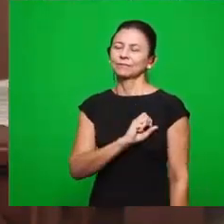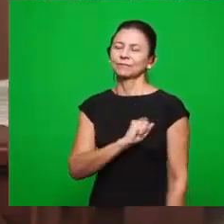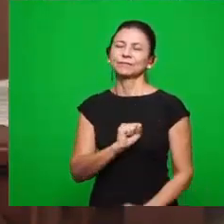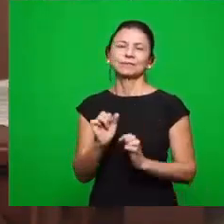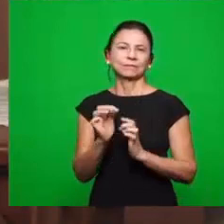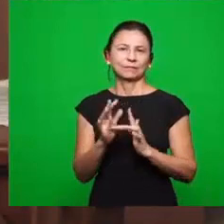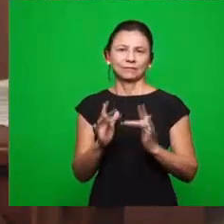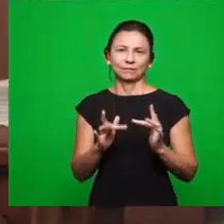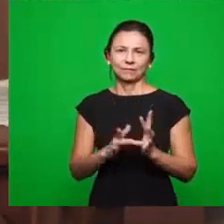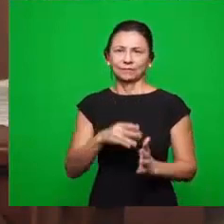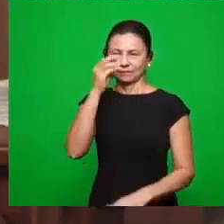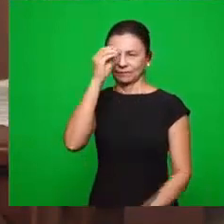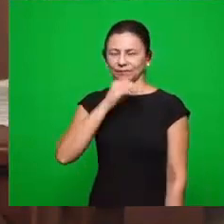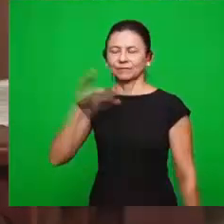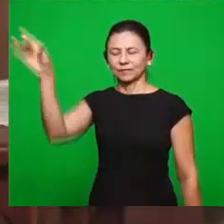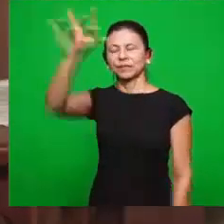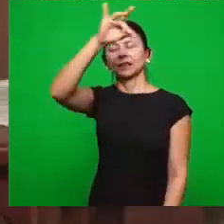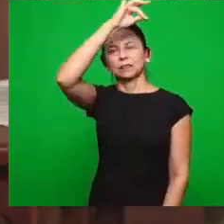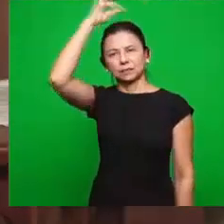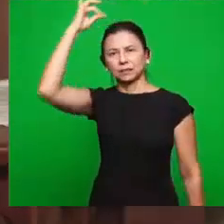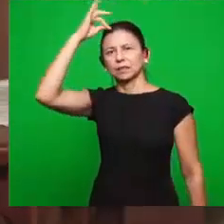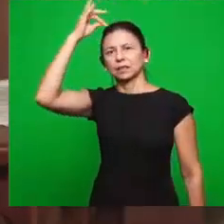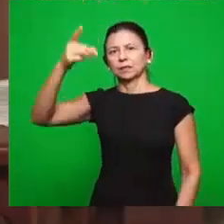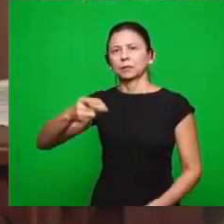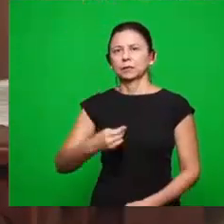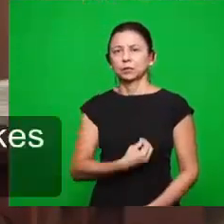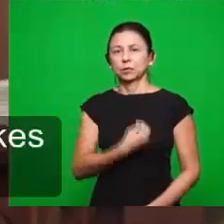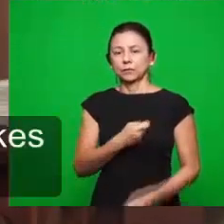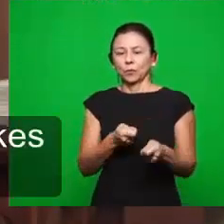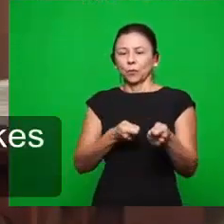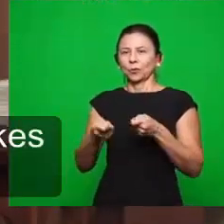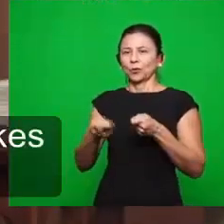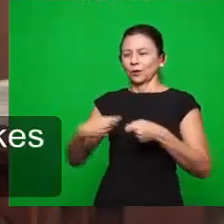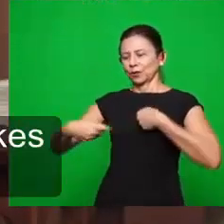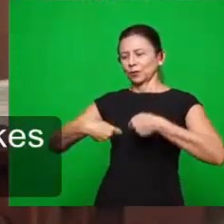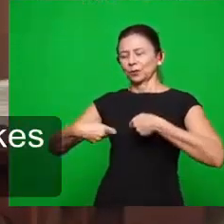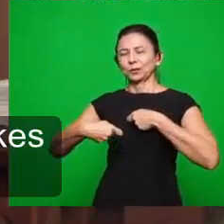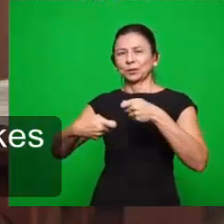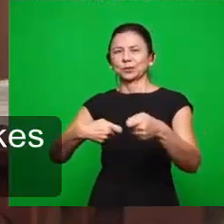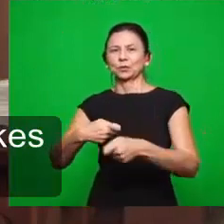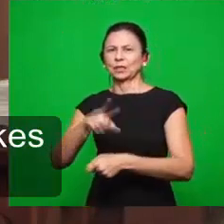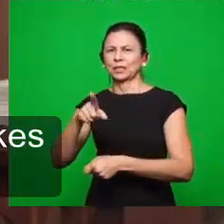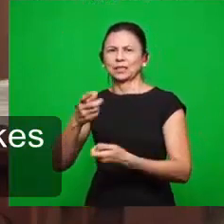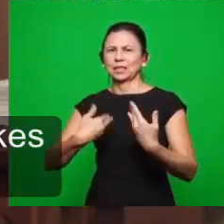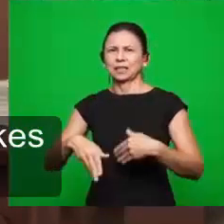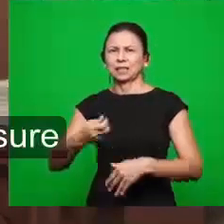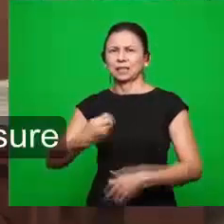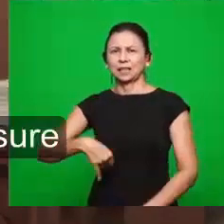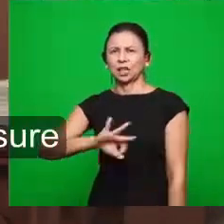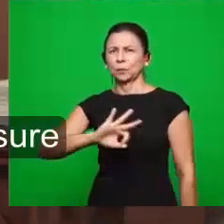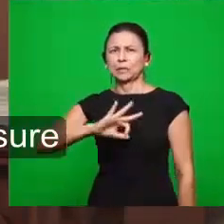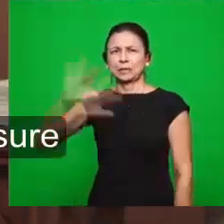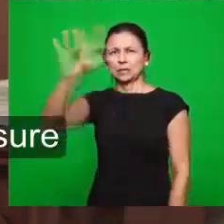ao Espírito Santo, que está governando a nossa vida, e passa a ser para o material. Ele vai para a quarta medida.